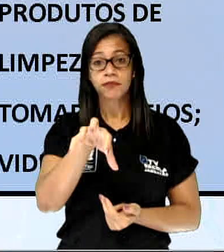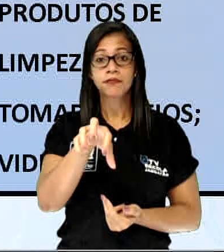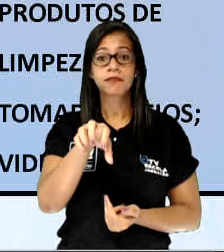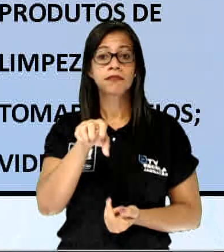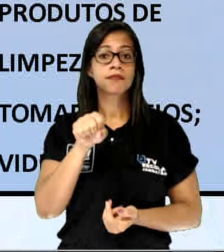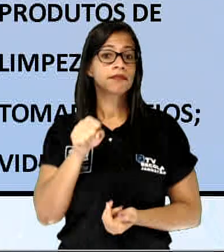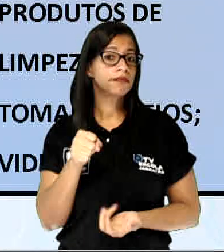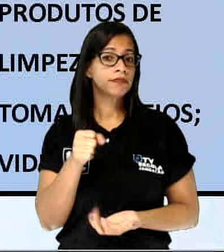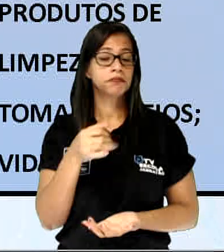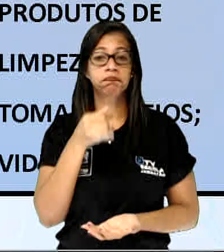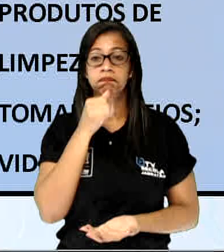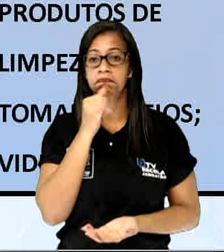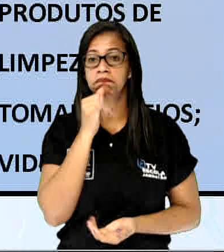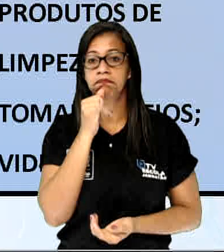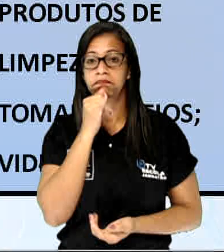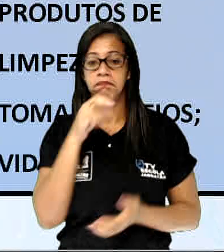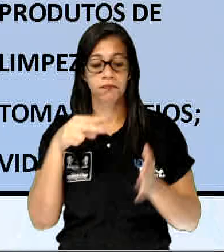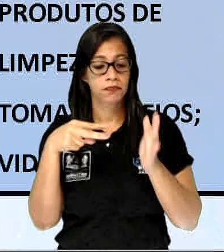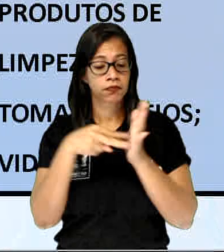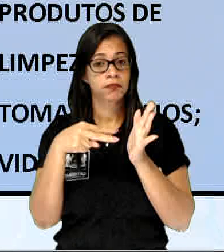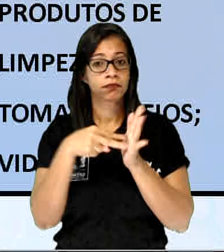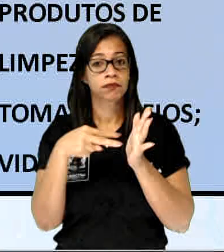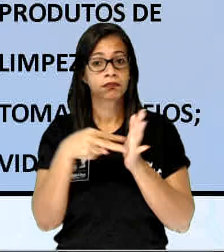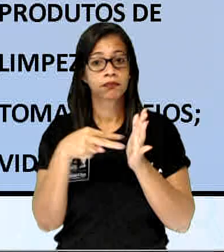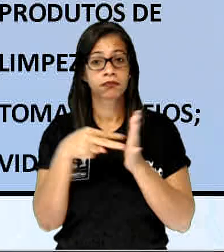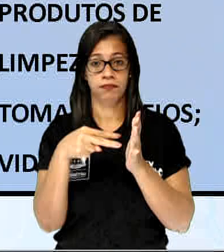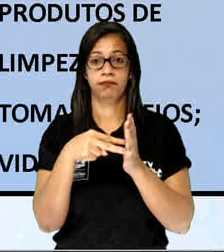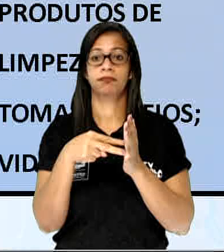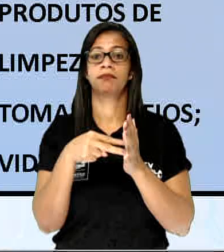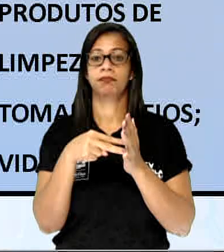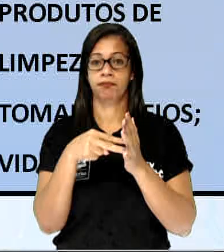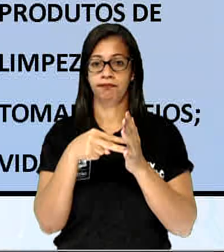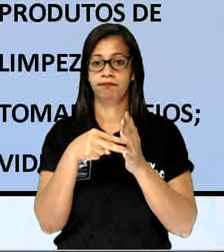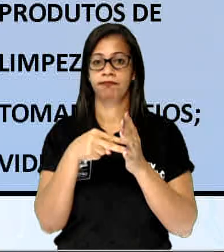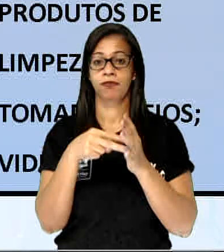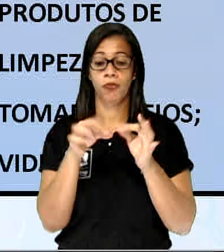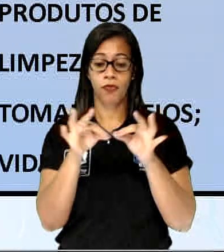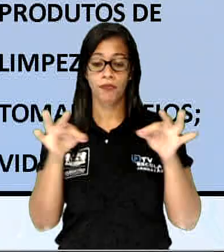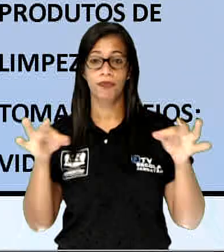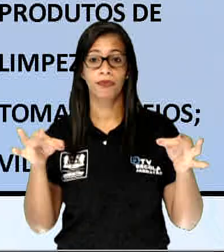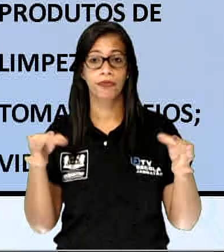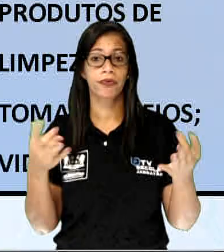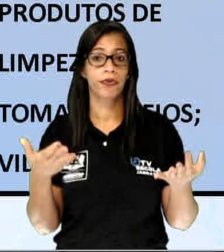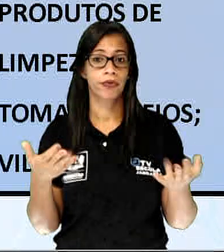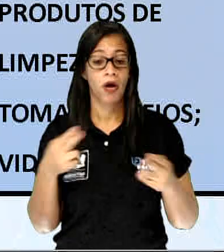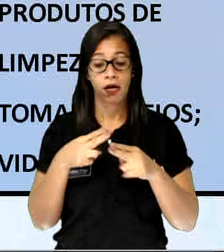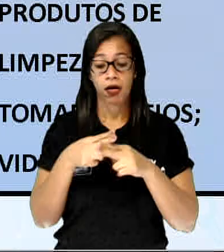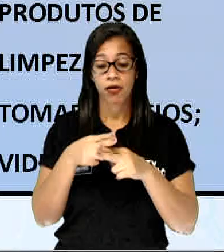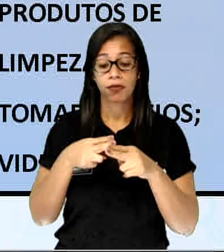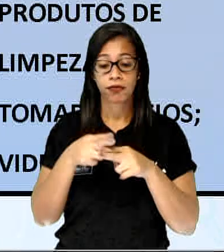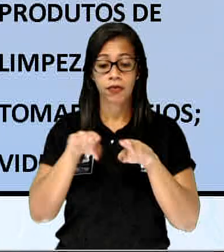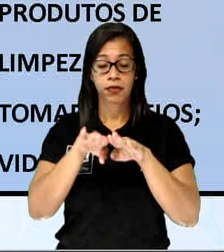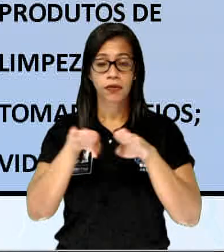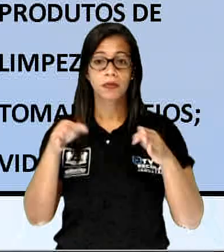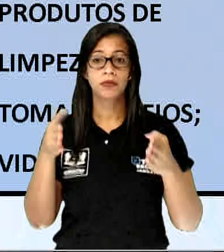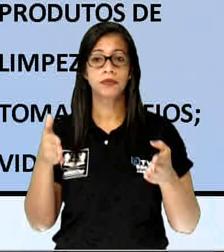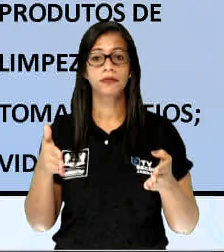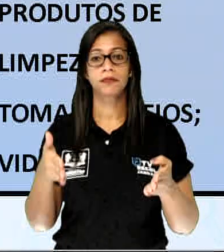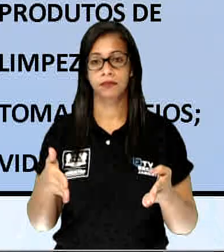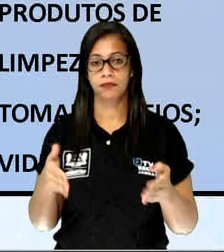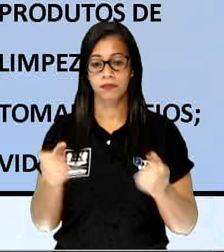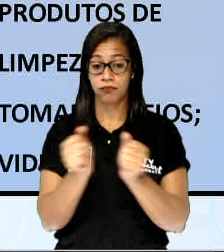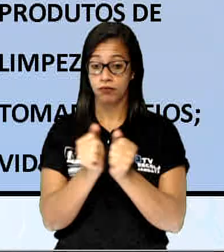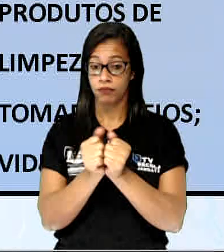os fios. Observe também a faca, né? Na mesa, próximo daquelas